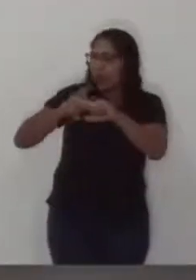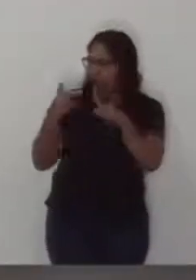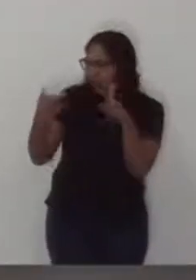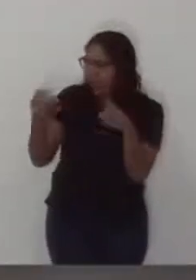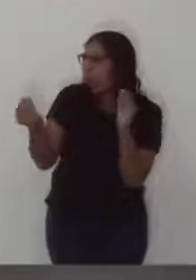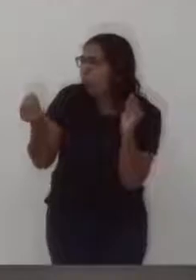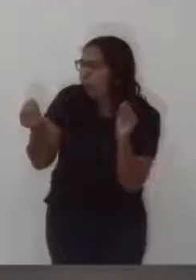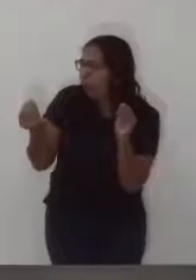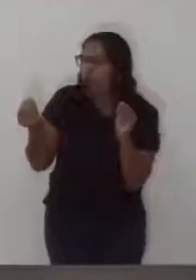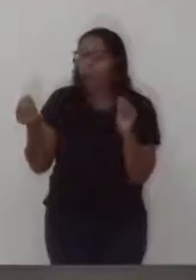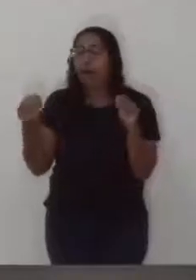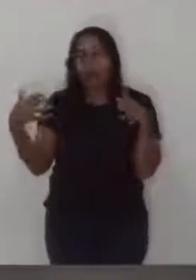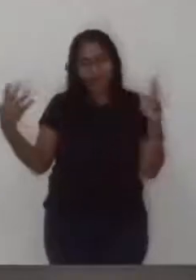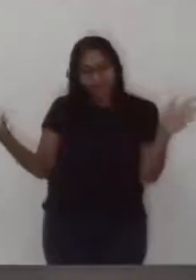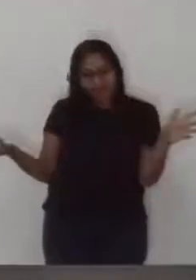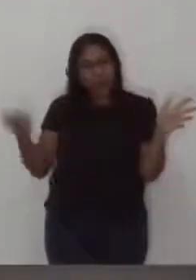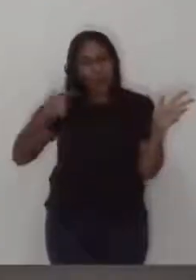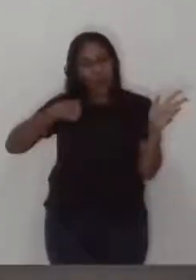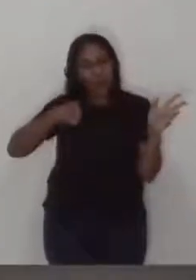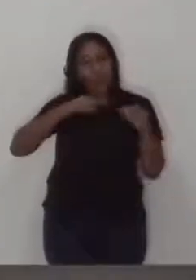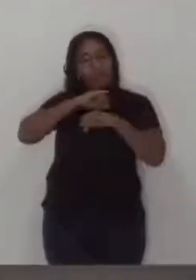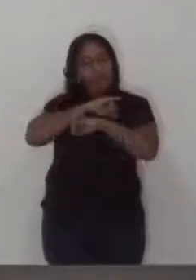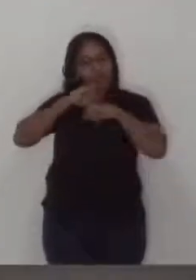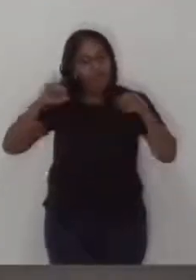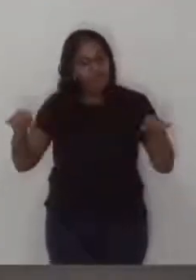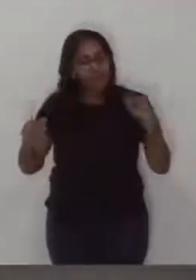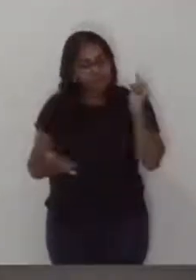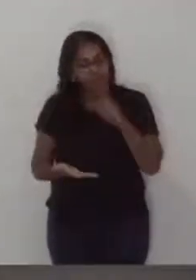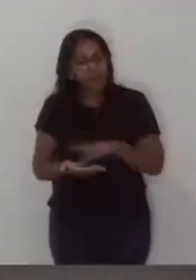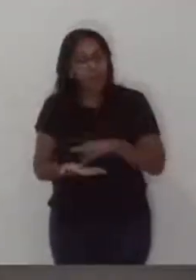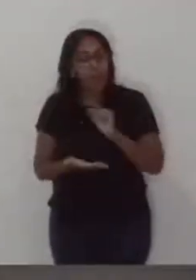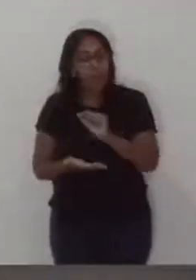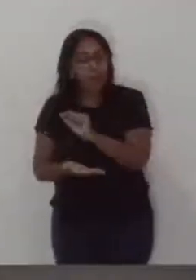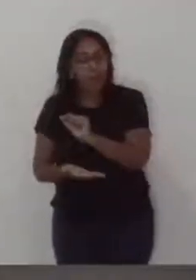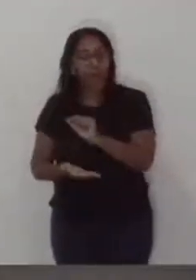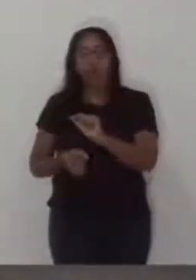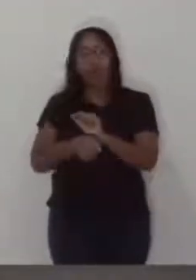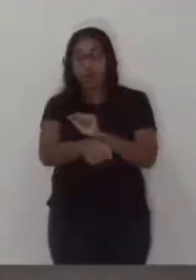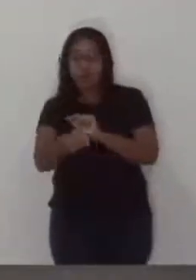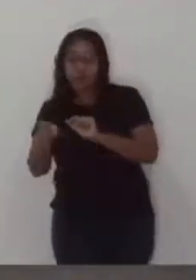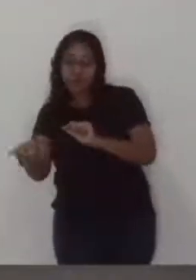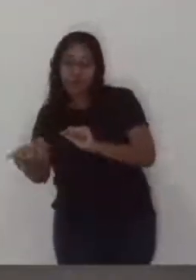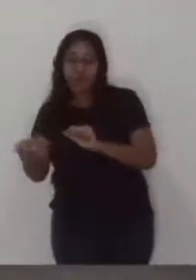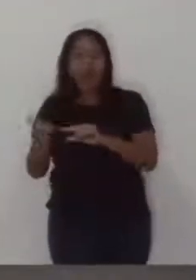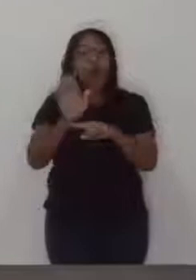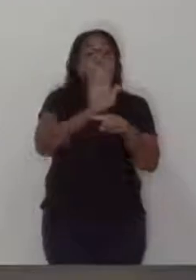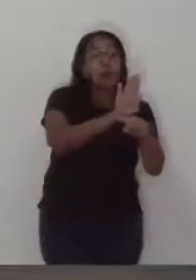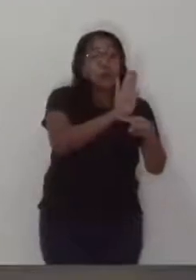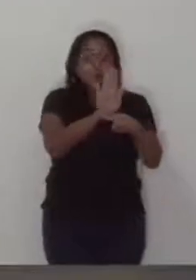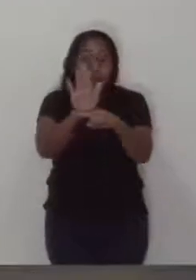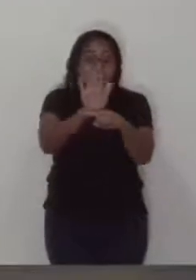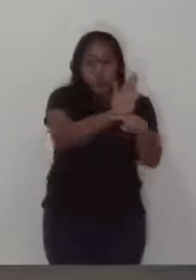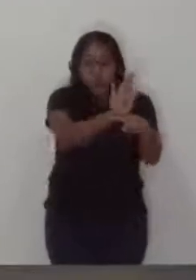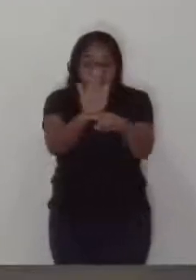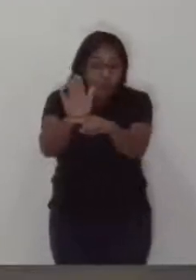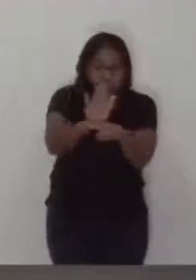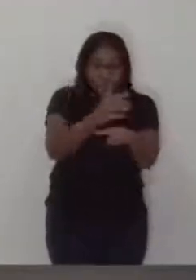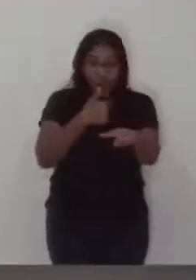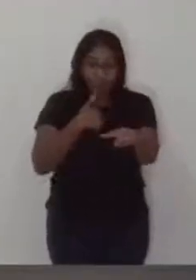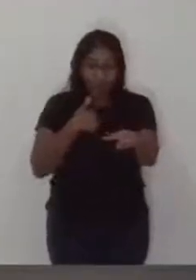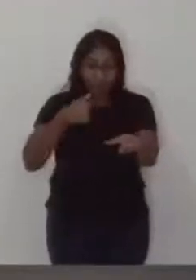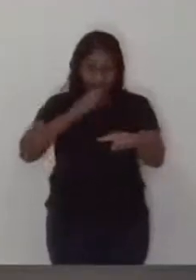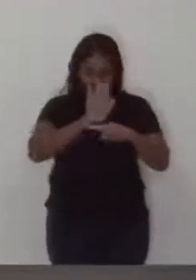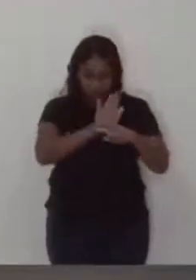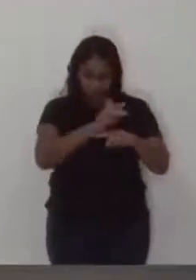visitar? Então o rei lhes responderá, Em verdade eu vos digo que todas as vezes que fizestes isso, a um dos menores dos meus irmãos,